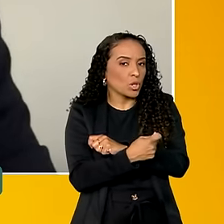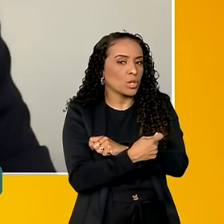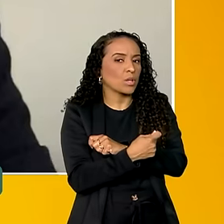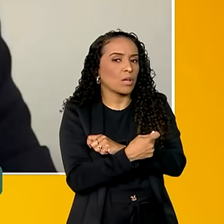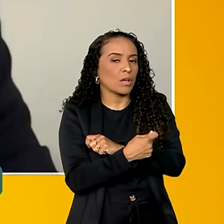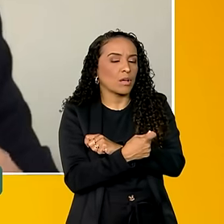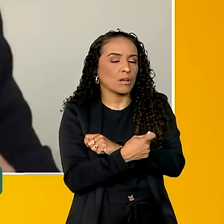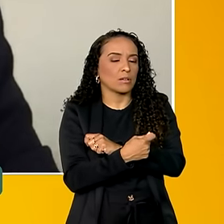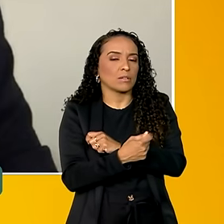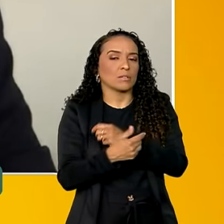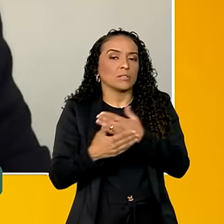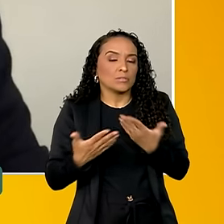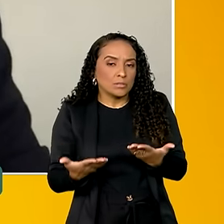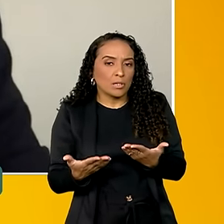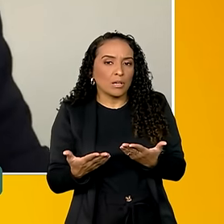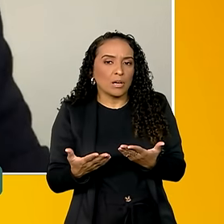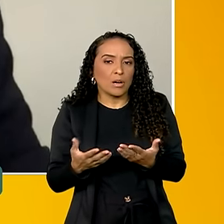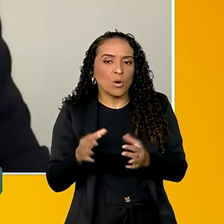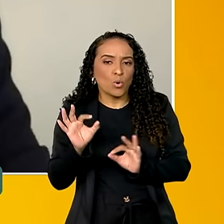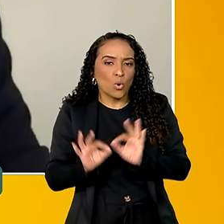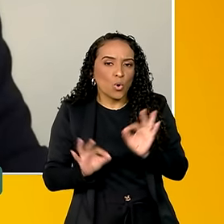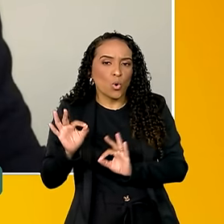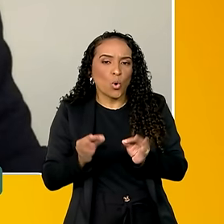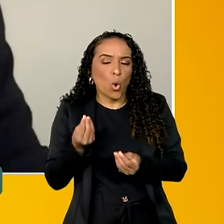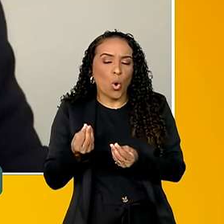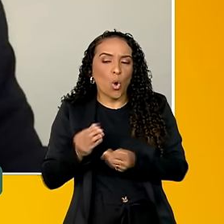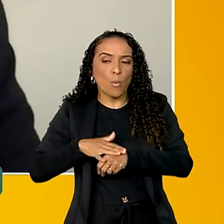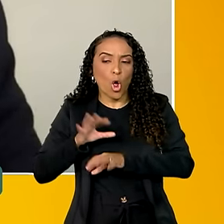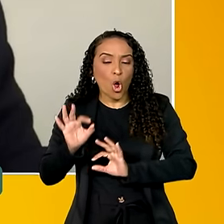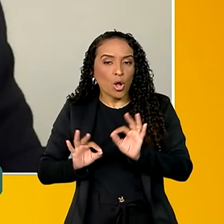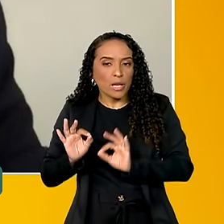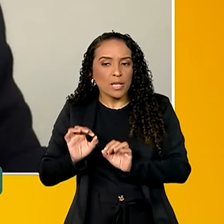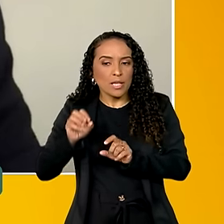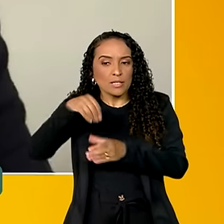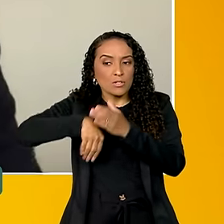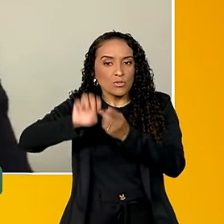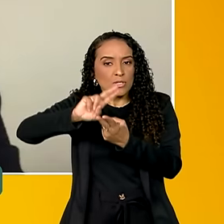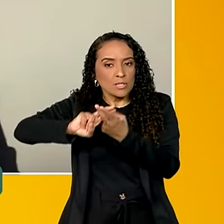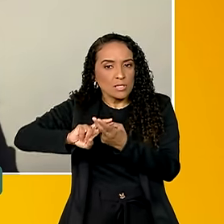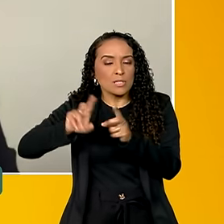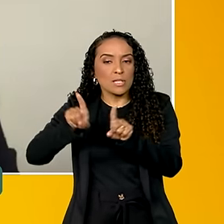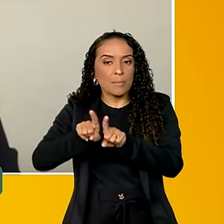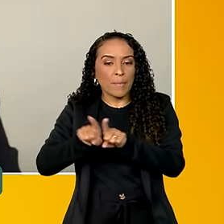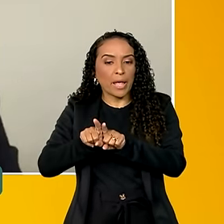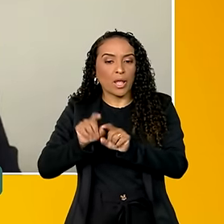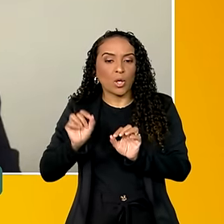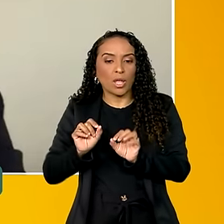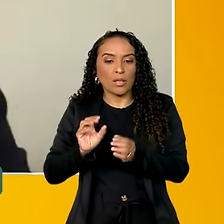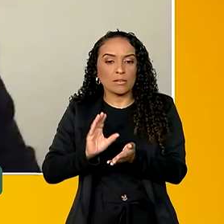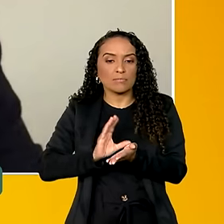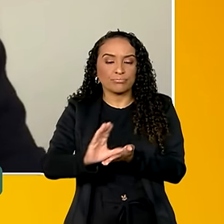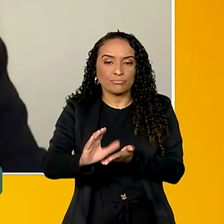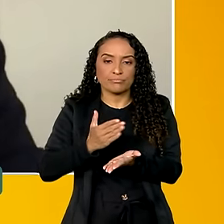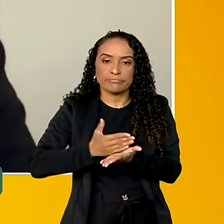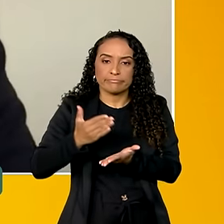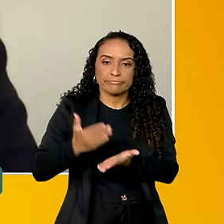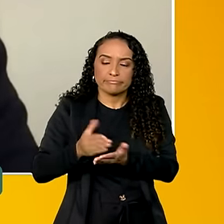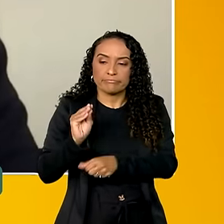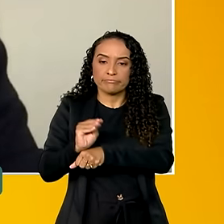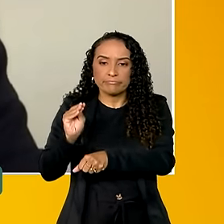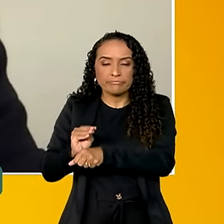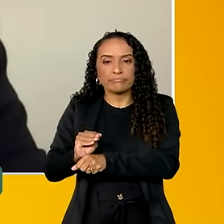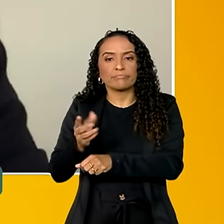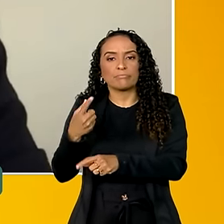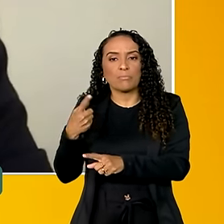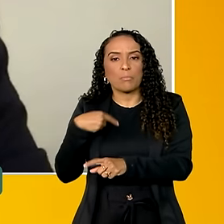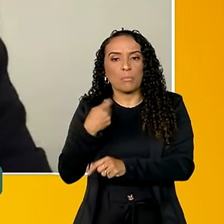lógica, mexendo na maneira como a gente organiza o sistema de saúde, financia a prestação de cuidados para